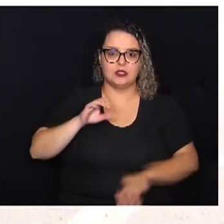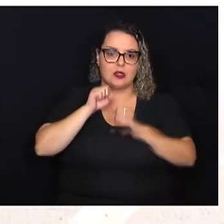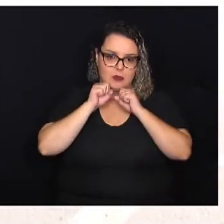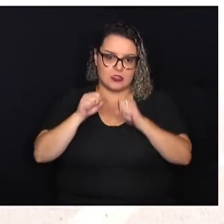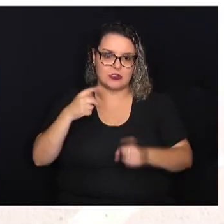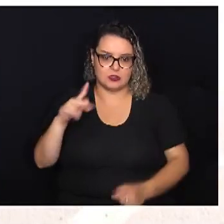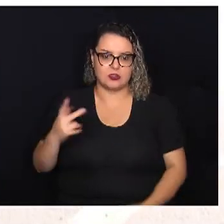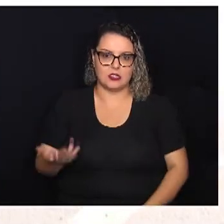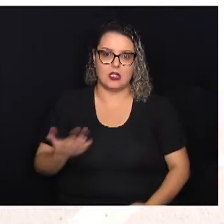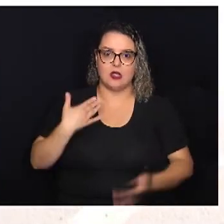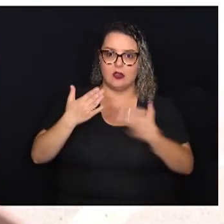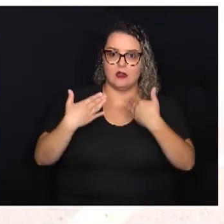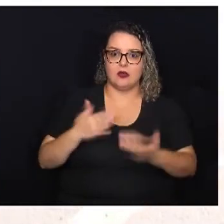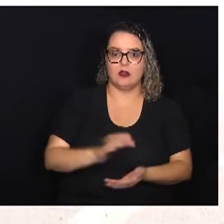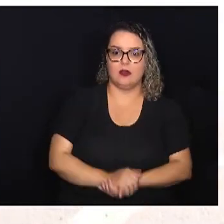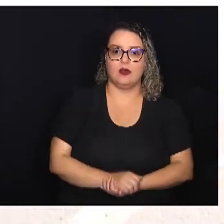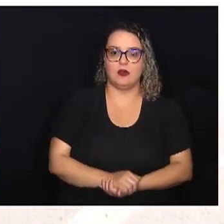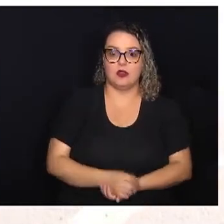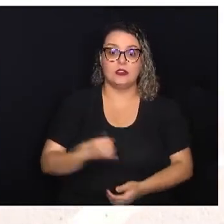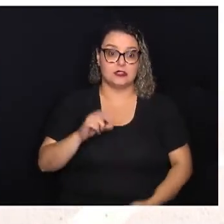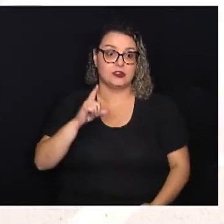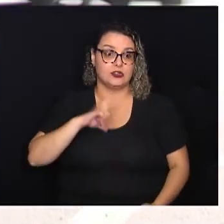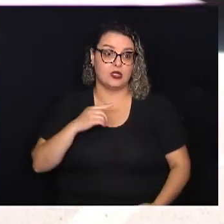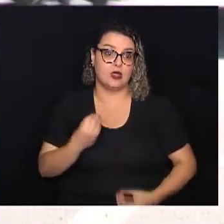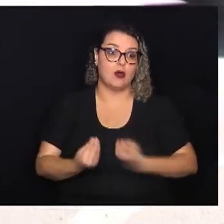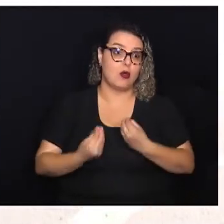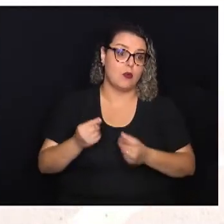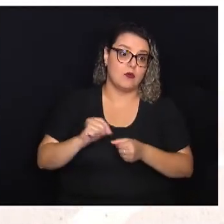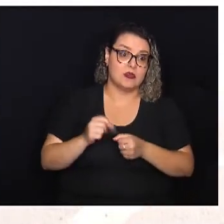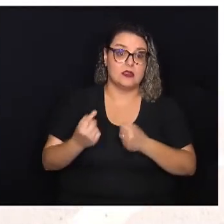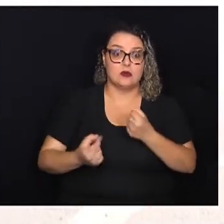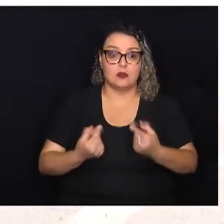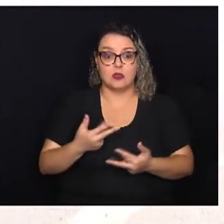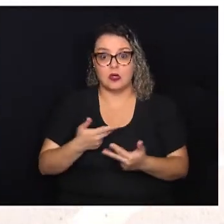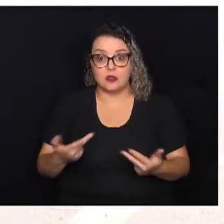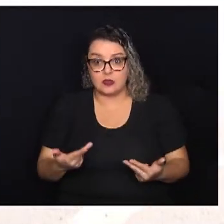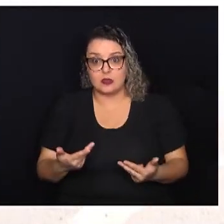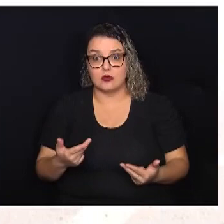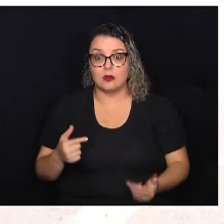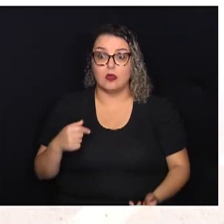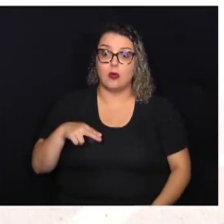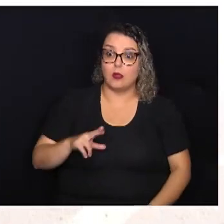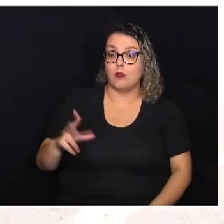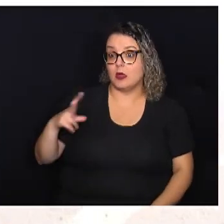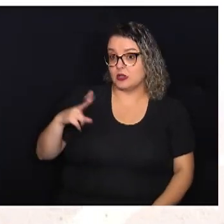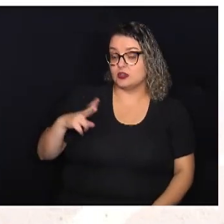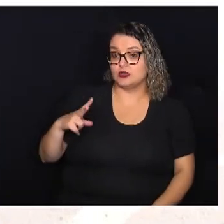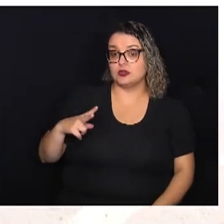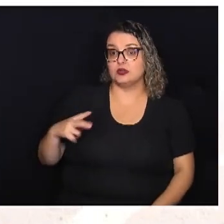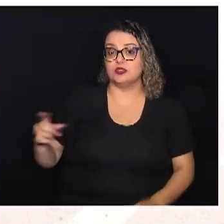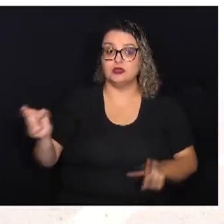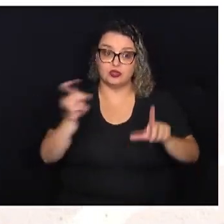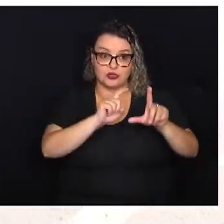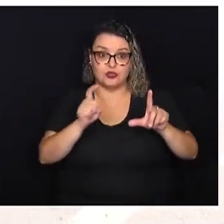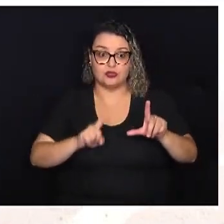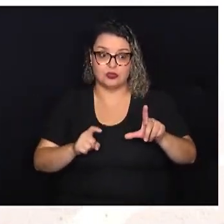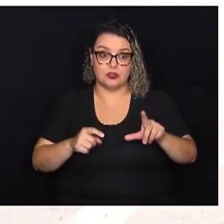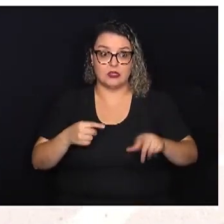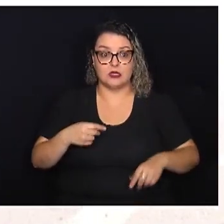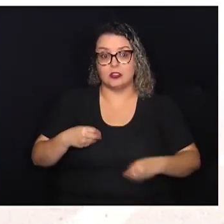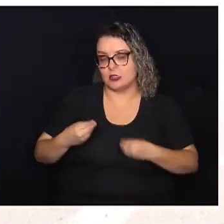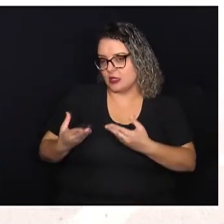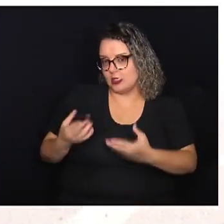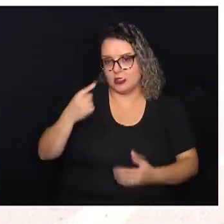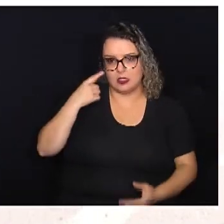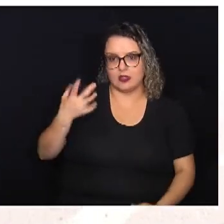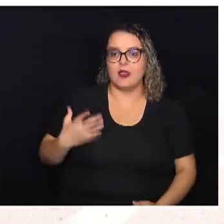falou com eles, né, foi atrás deles, se tinha como a gente fazer alguma coisa, se a gente podia, nem que fosse por particular, e demos a ideia também deles fazerem. E aí eles